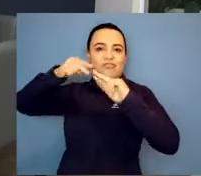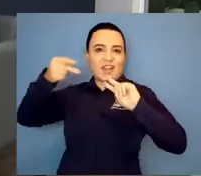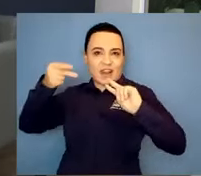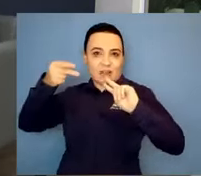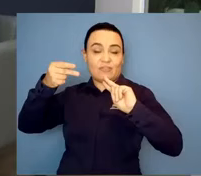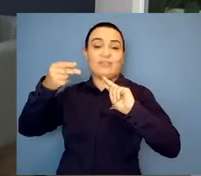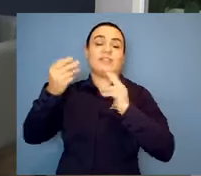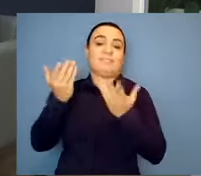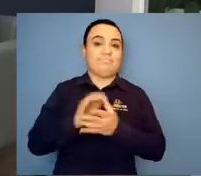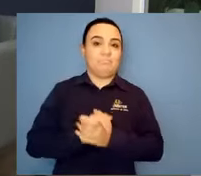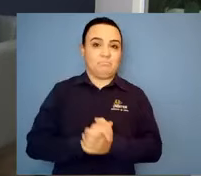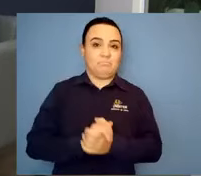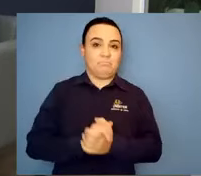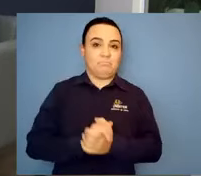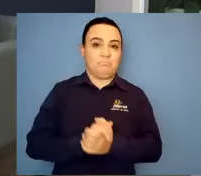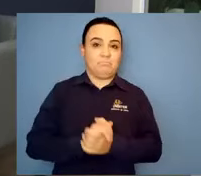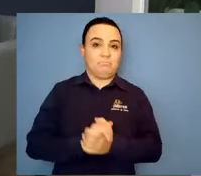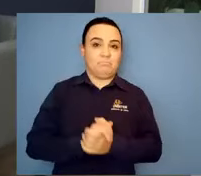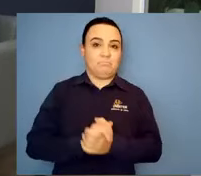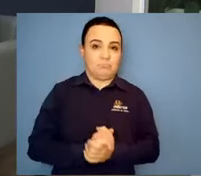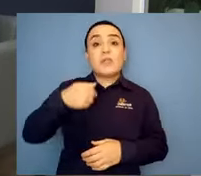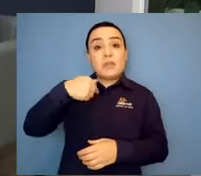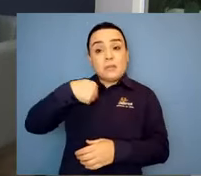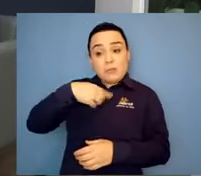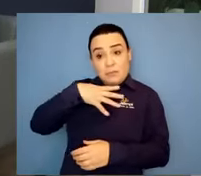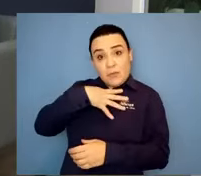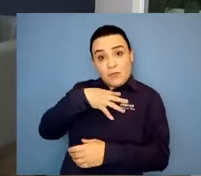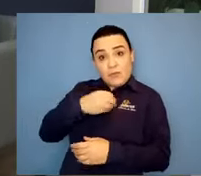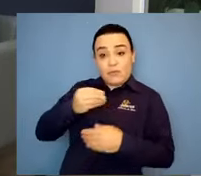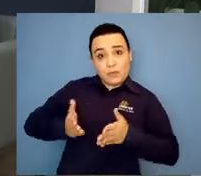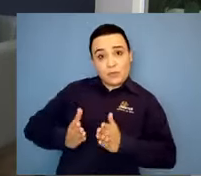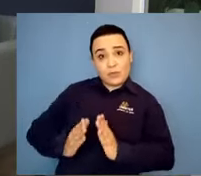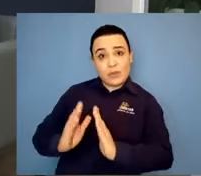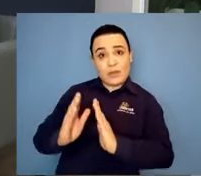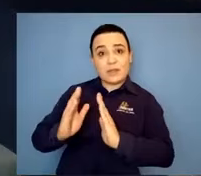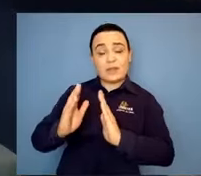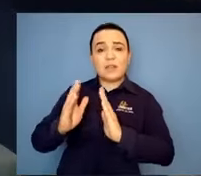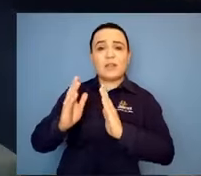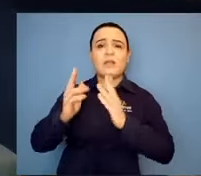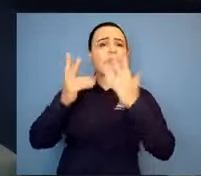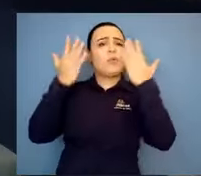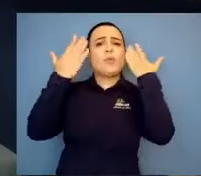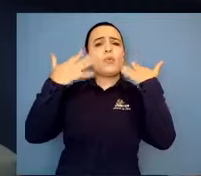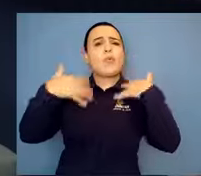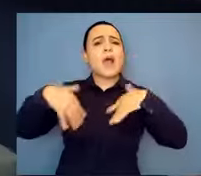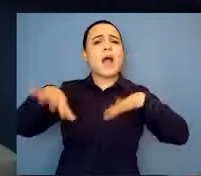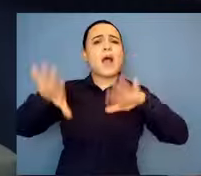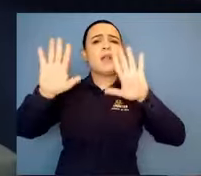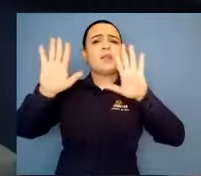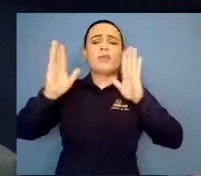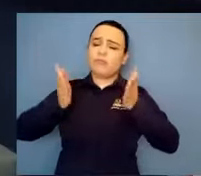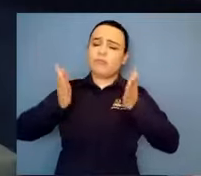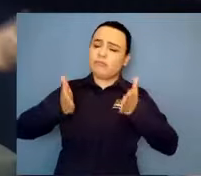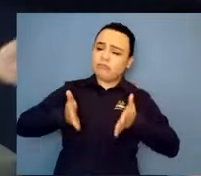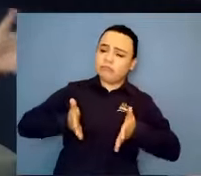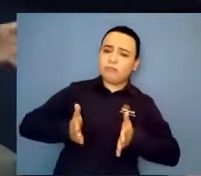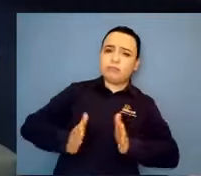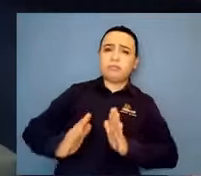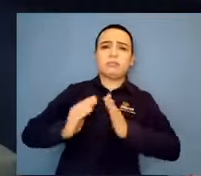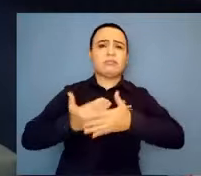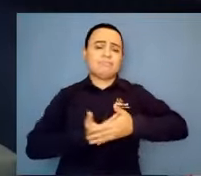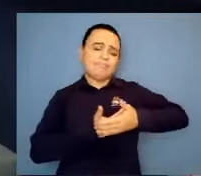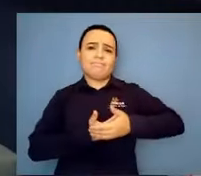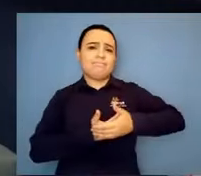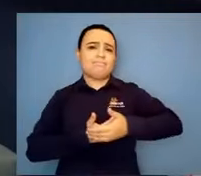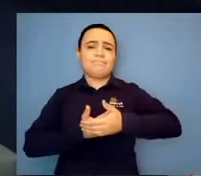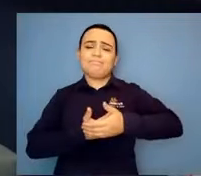Loirinho. Viajava, pescava, era hiperativo. Uhum. Sempre foi hiperativo. Mas, frequentava a escola, fazia futebol,